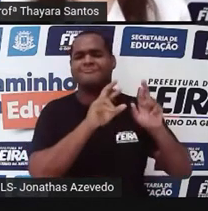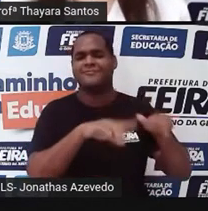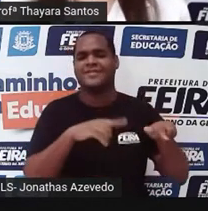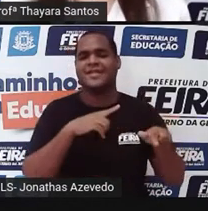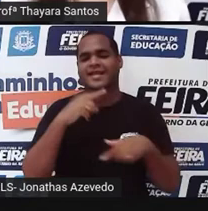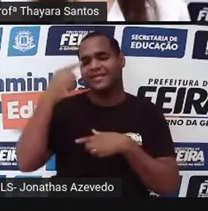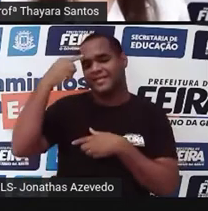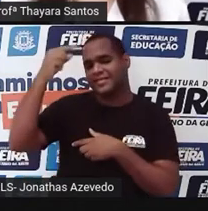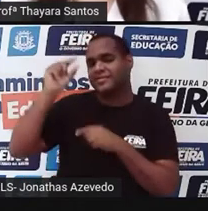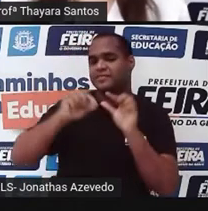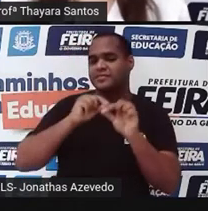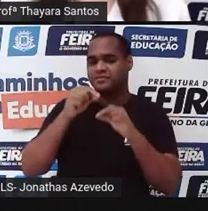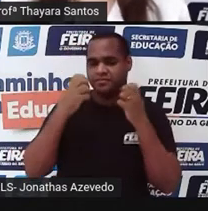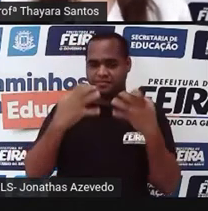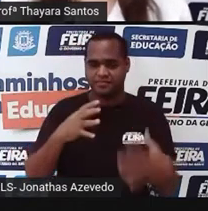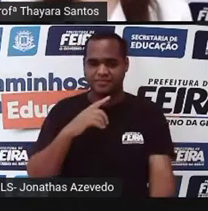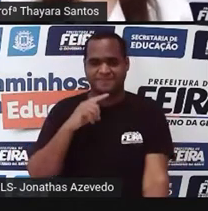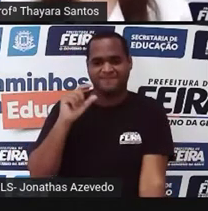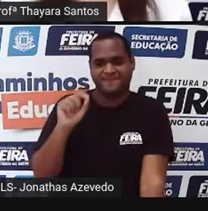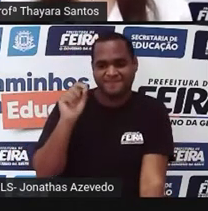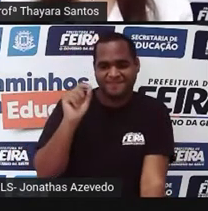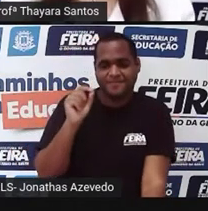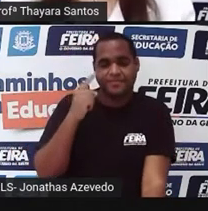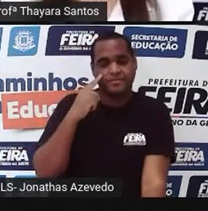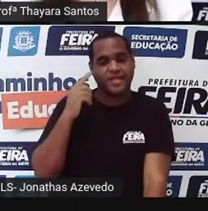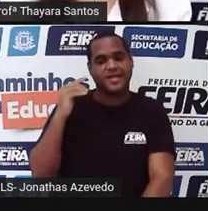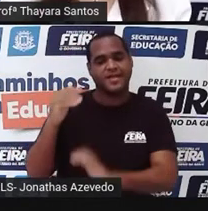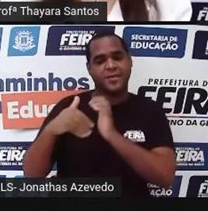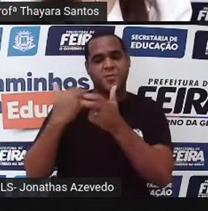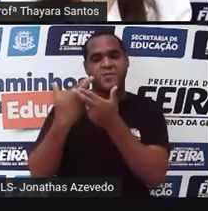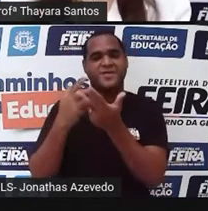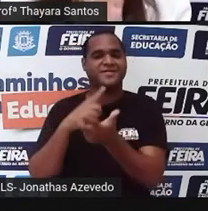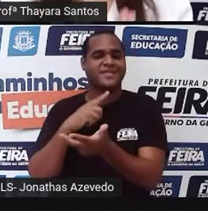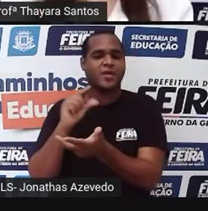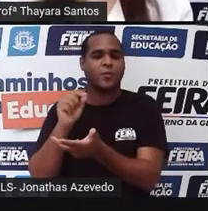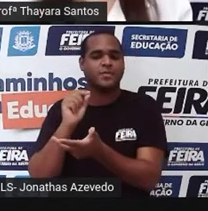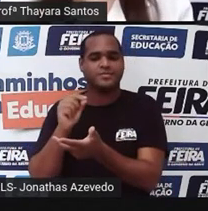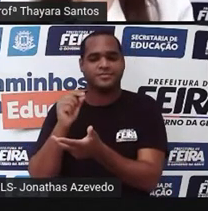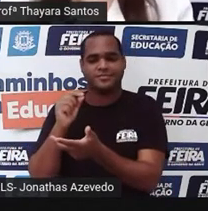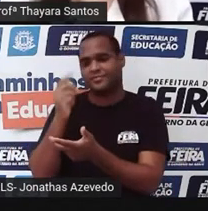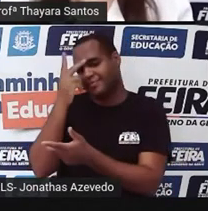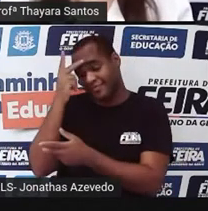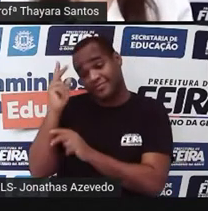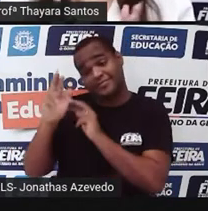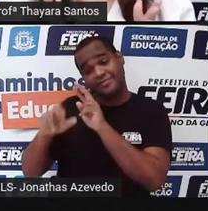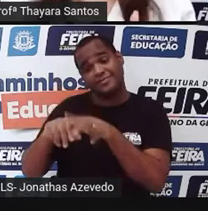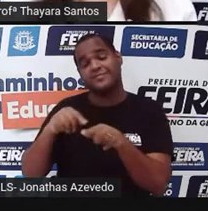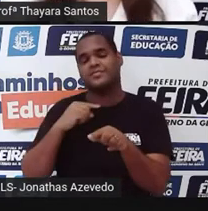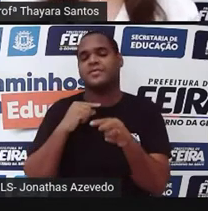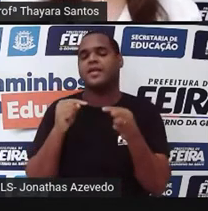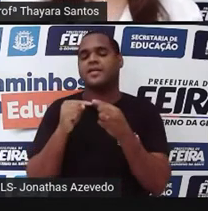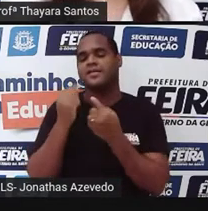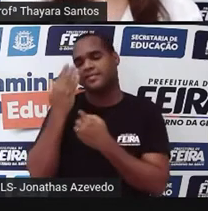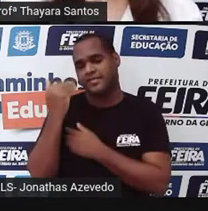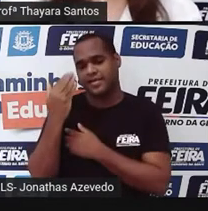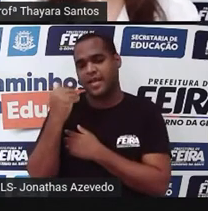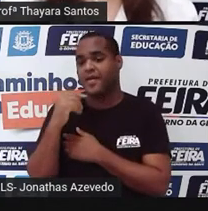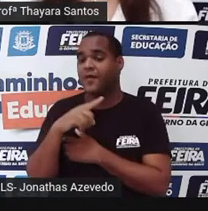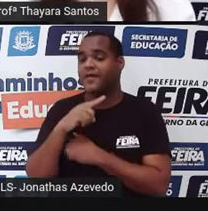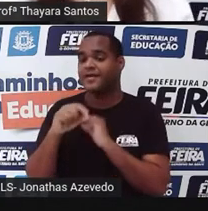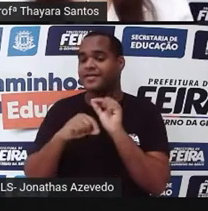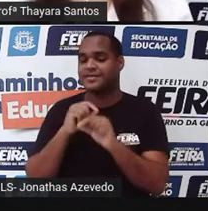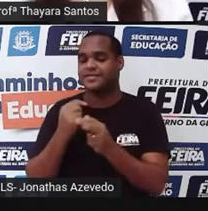grande ideia desse projeto? A ideia dele era sequenciar o DNA dos seres humanos. Para quê? Para saber quais são os genes